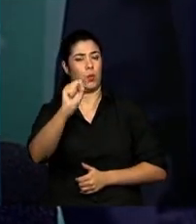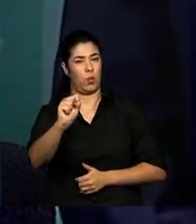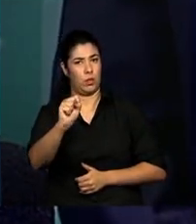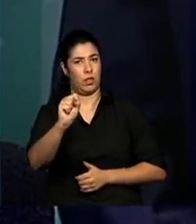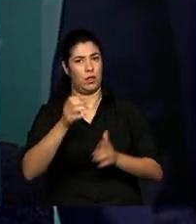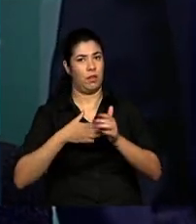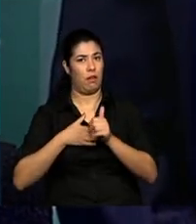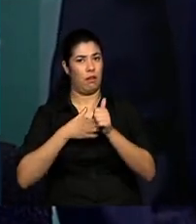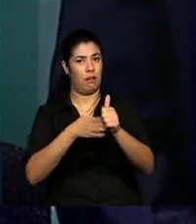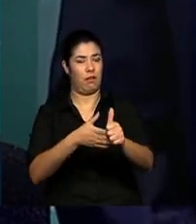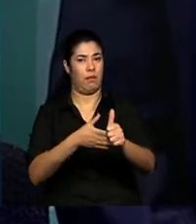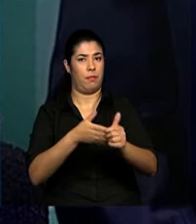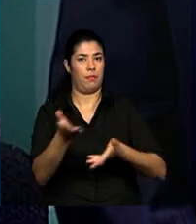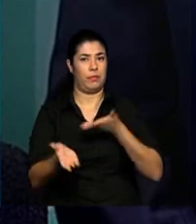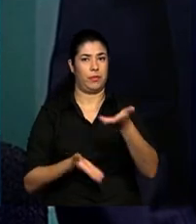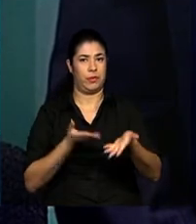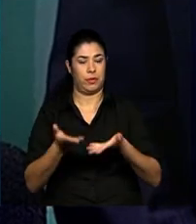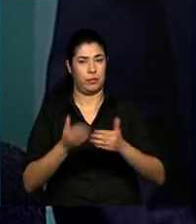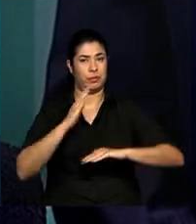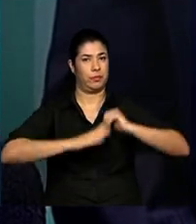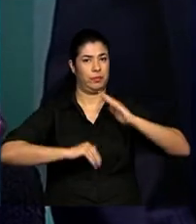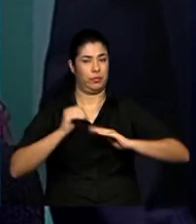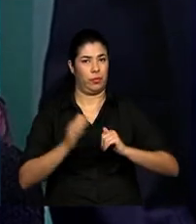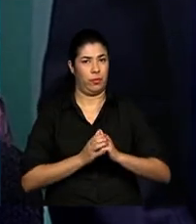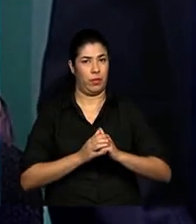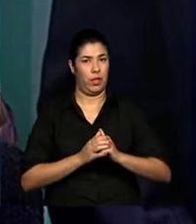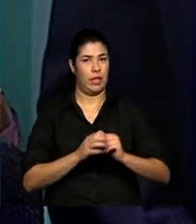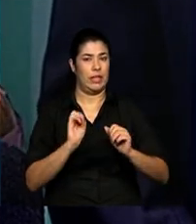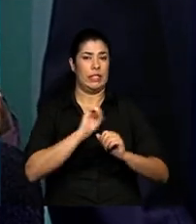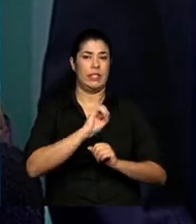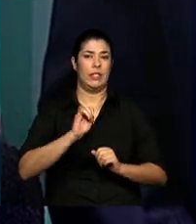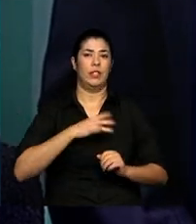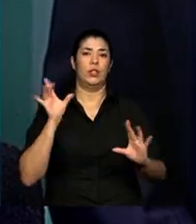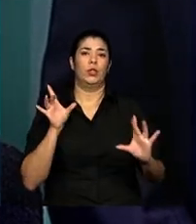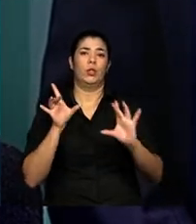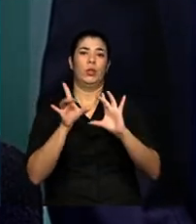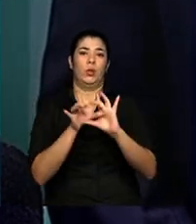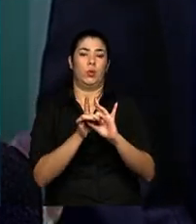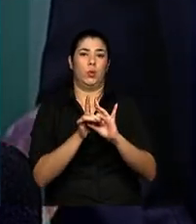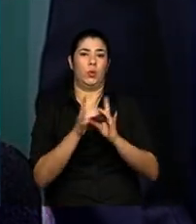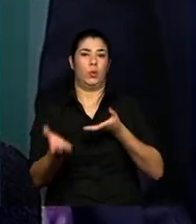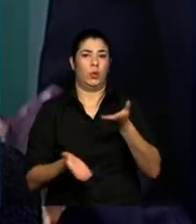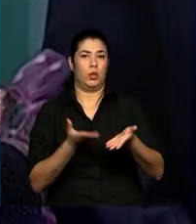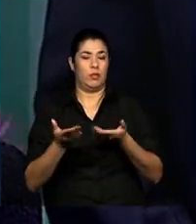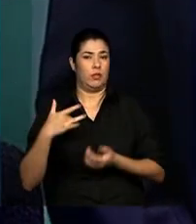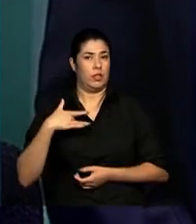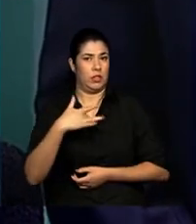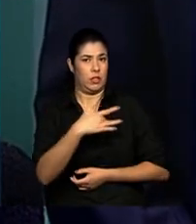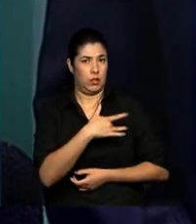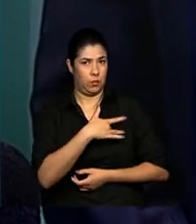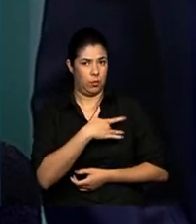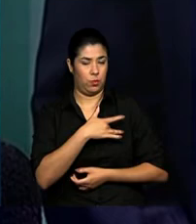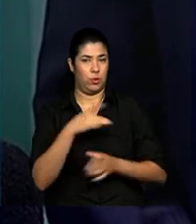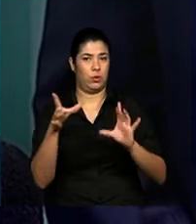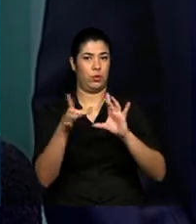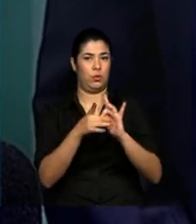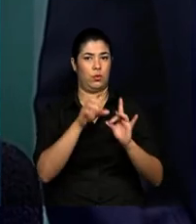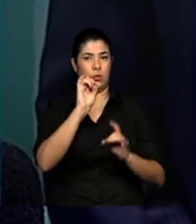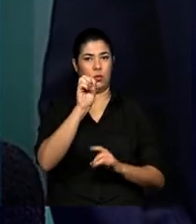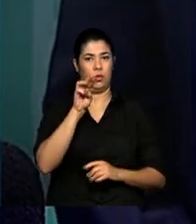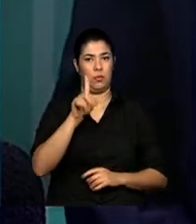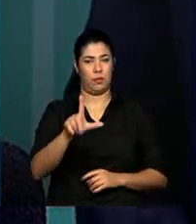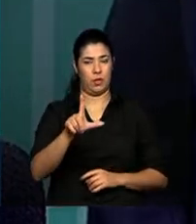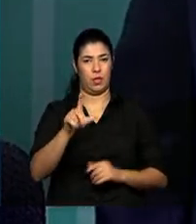articulação, com os IMLs, com a parte de segurança, ela está dentro da Casa da Mulher